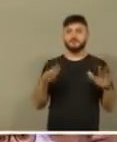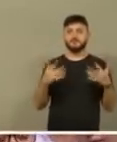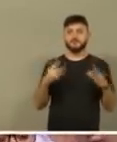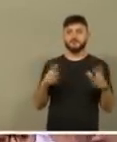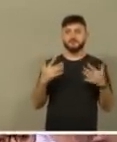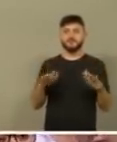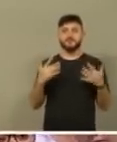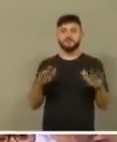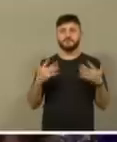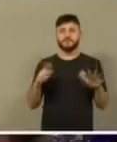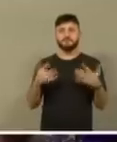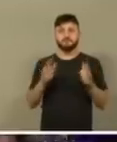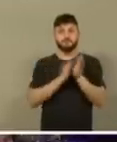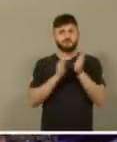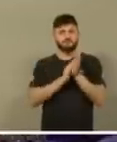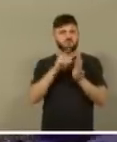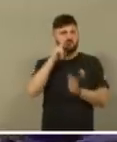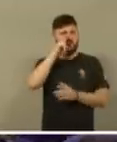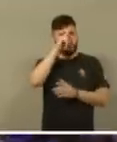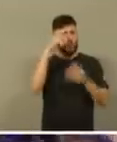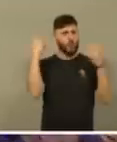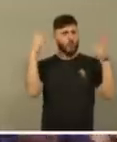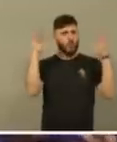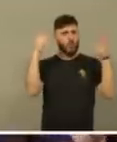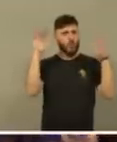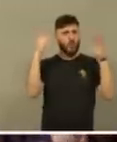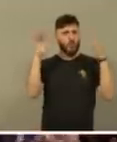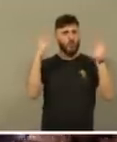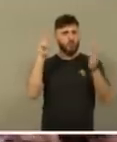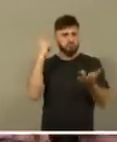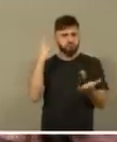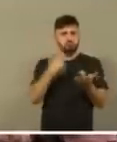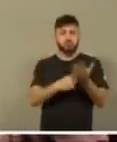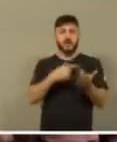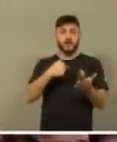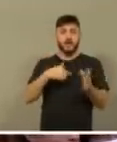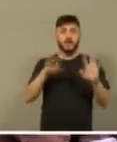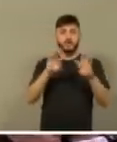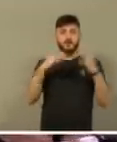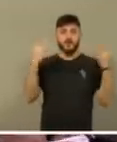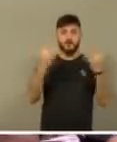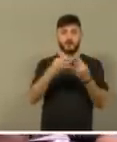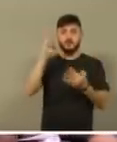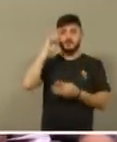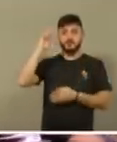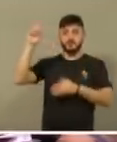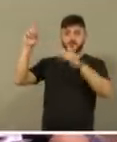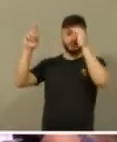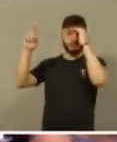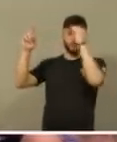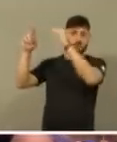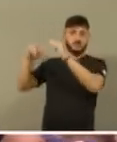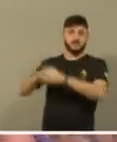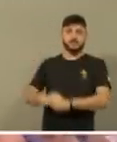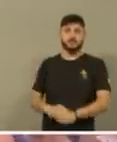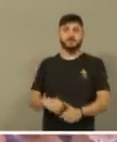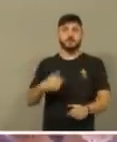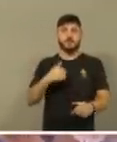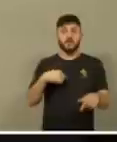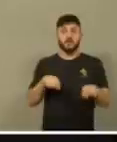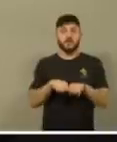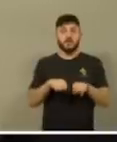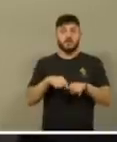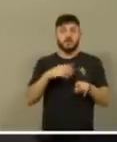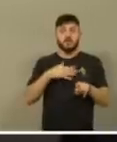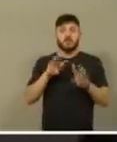decisão, mais forte, uma salva de palmas, confirmando, eu e minha casa, serviremos ao Senhor, eu e minha